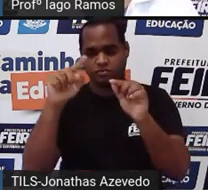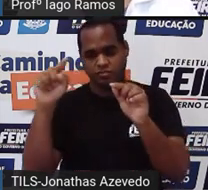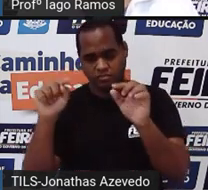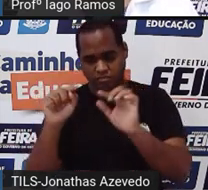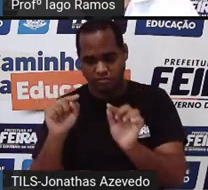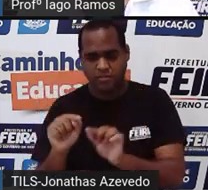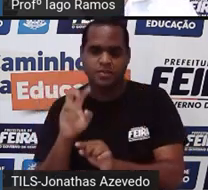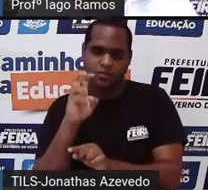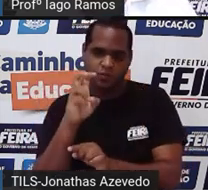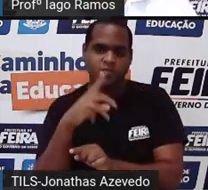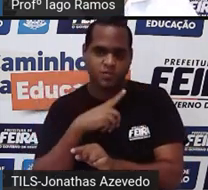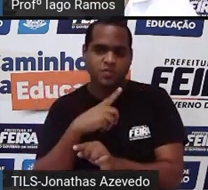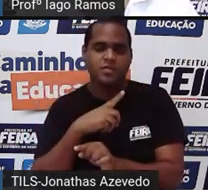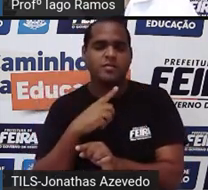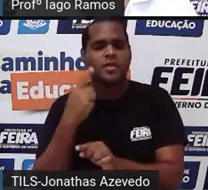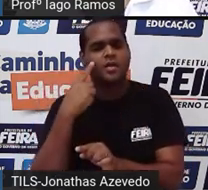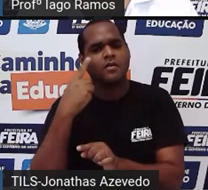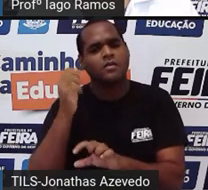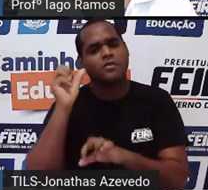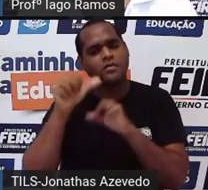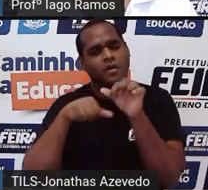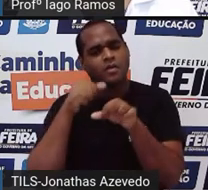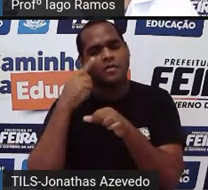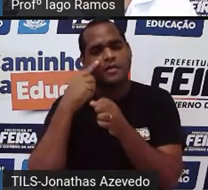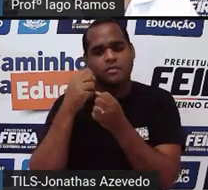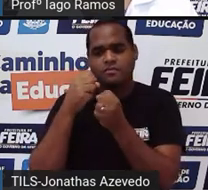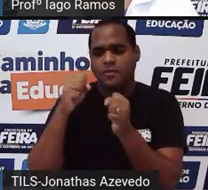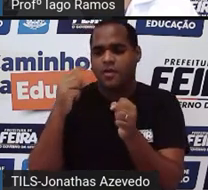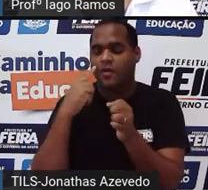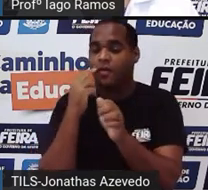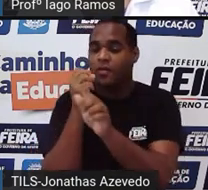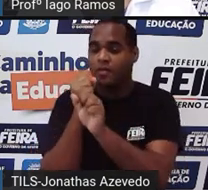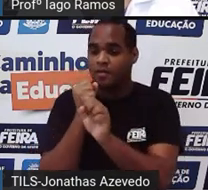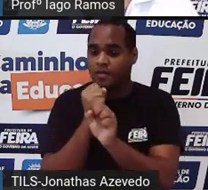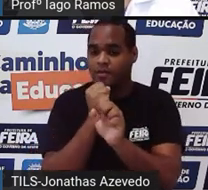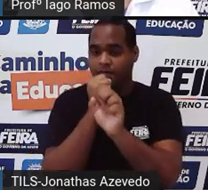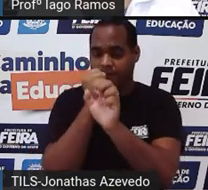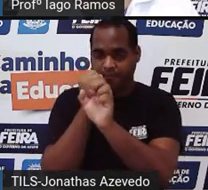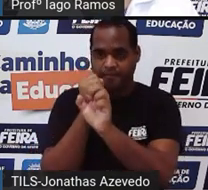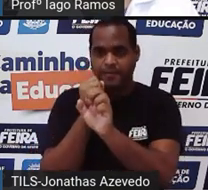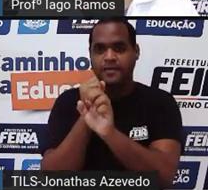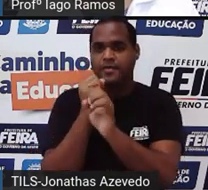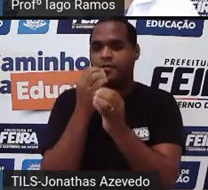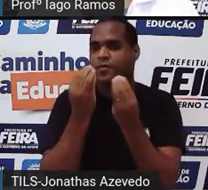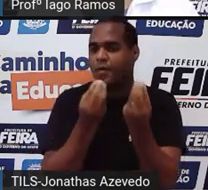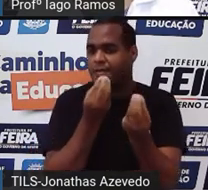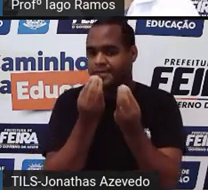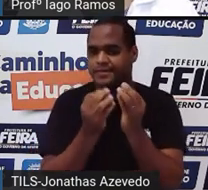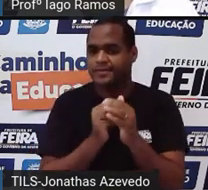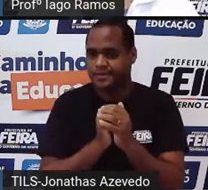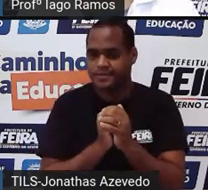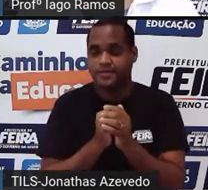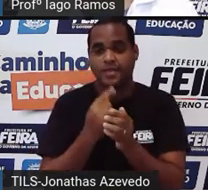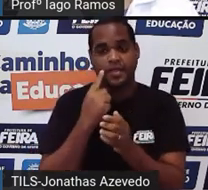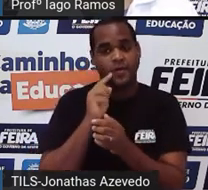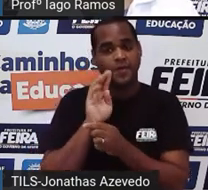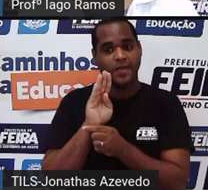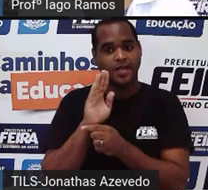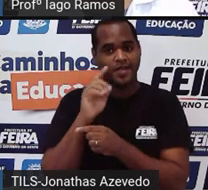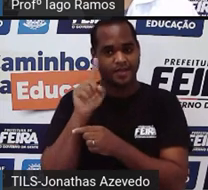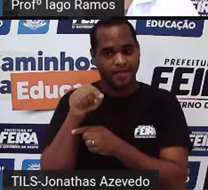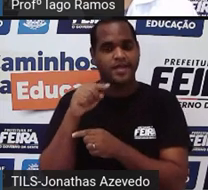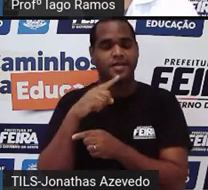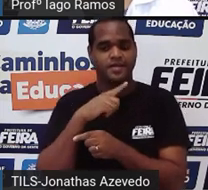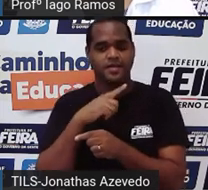Então, vou na figura grande e medir todos os ângulos, tá? Se eu pego esse ângulo B na figura pequena, que